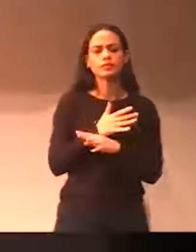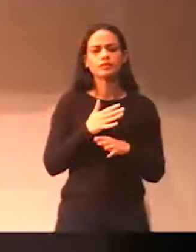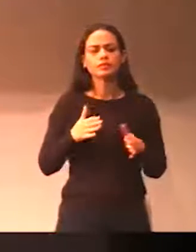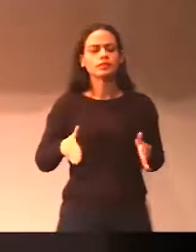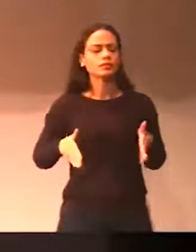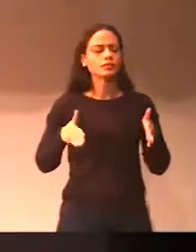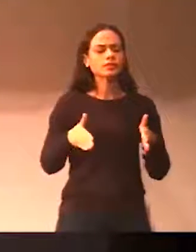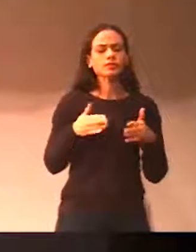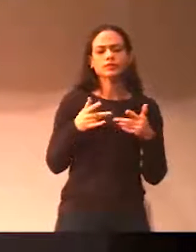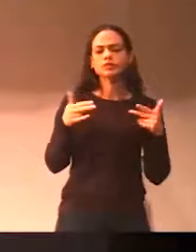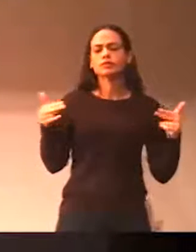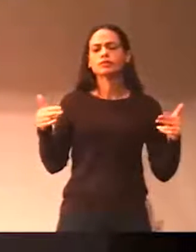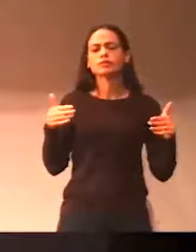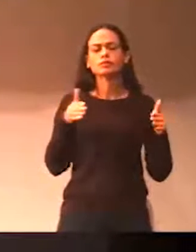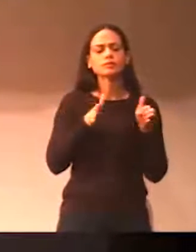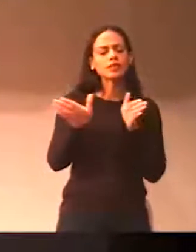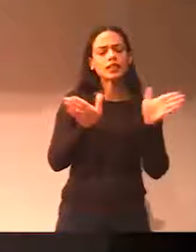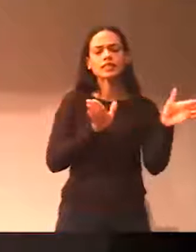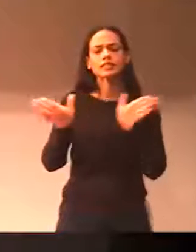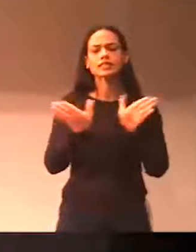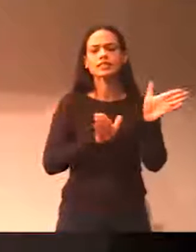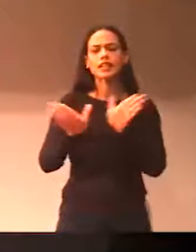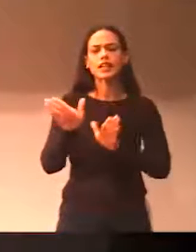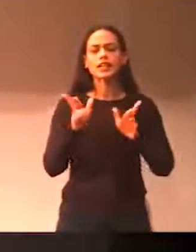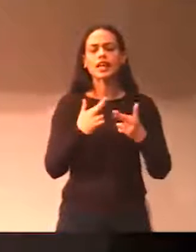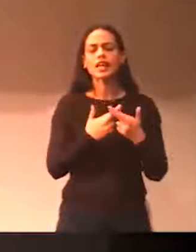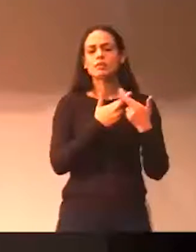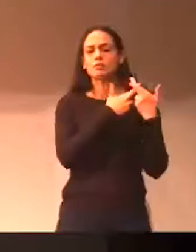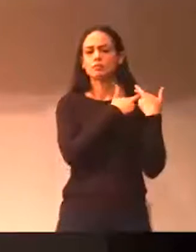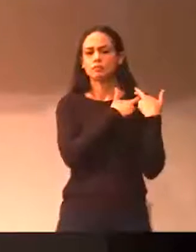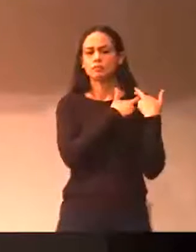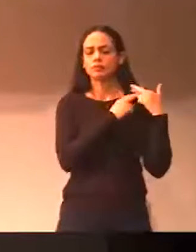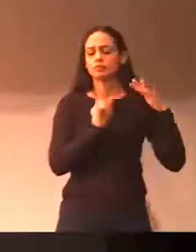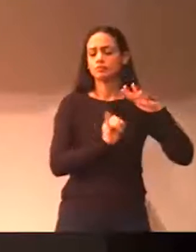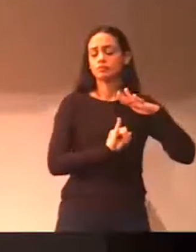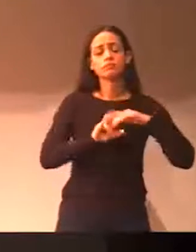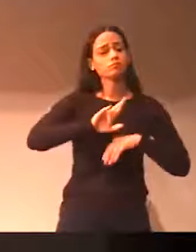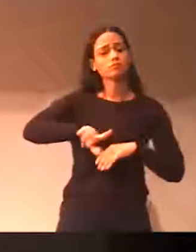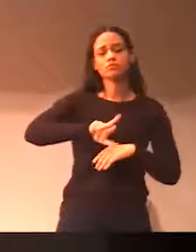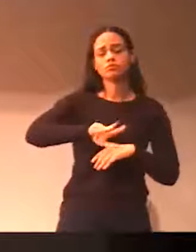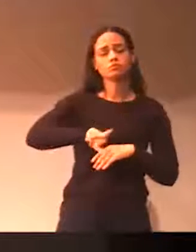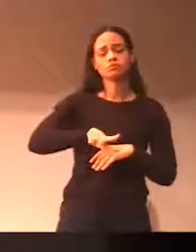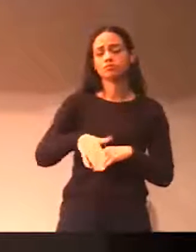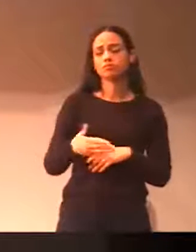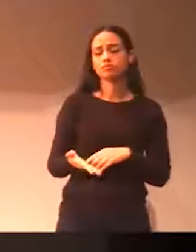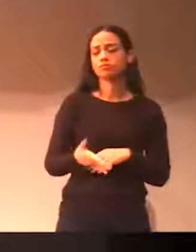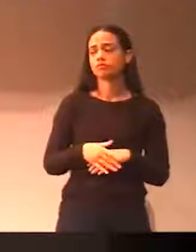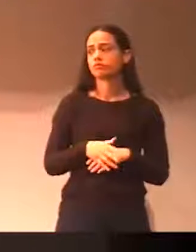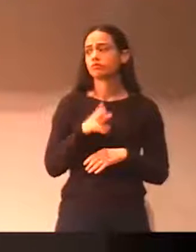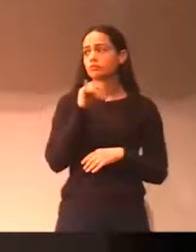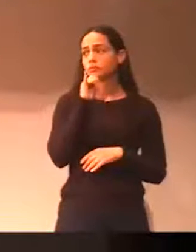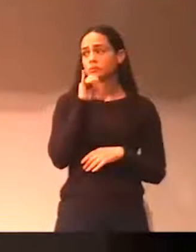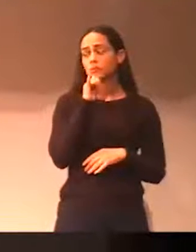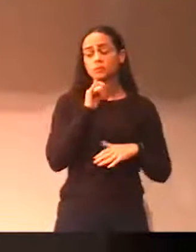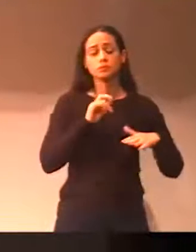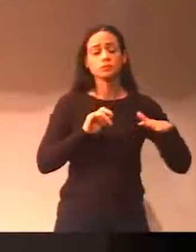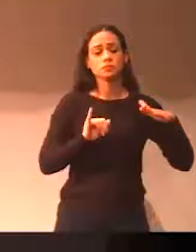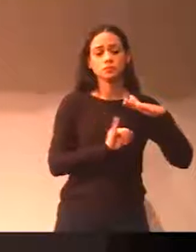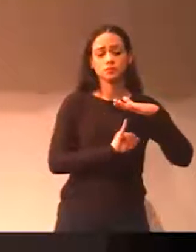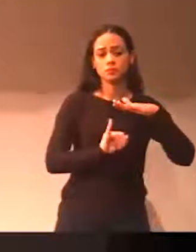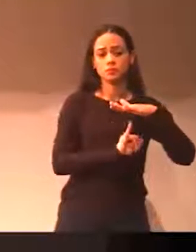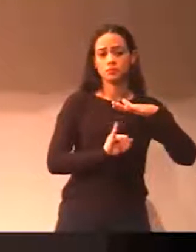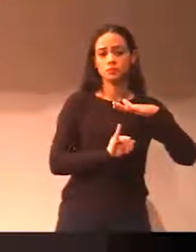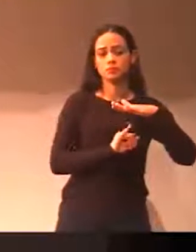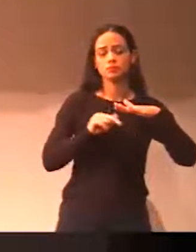pode ser responsabilidade das instituições, senão a gente corre um grande risco de, de repente, a instituição deixar de fazer